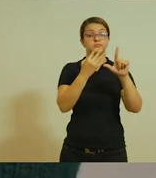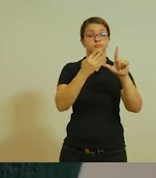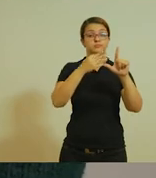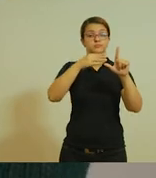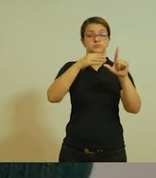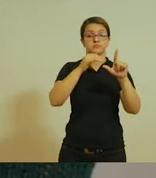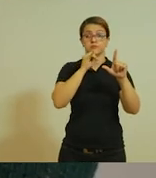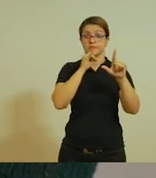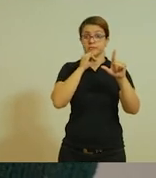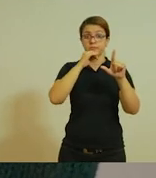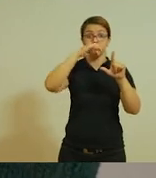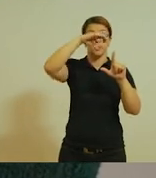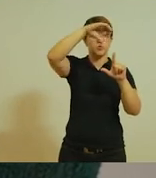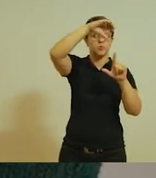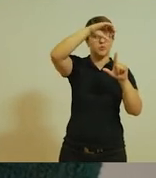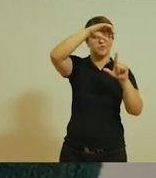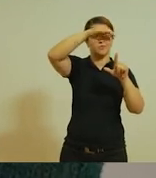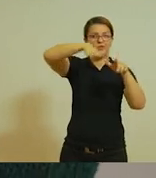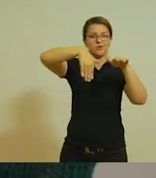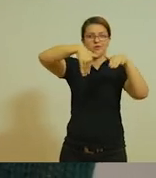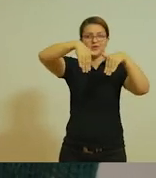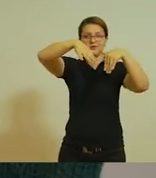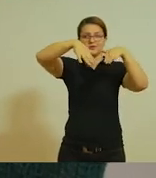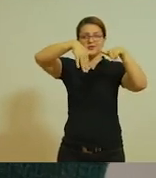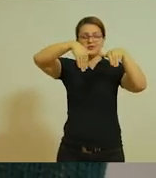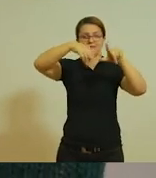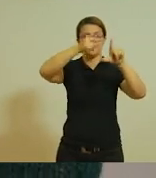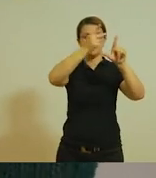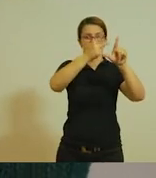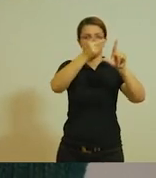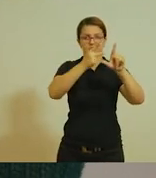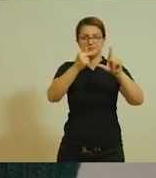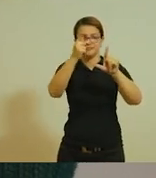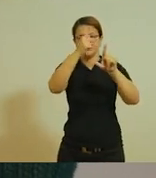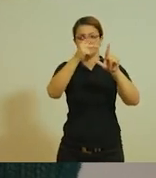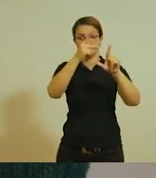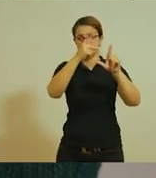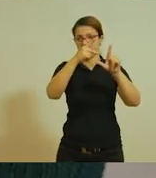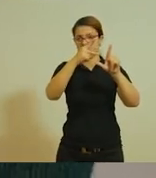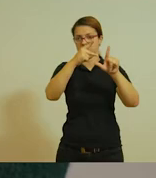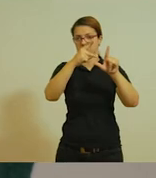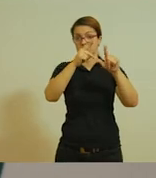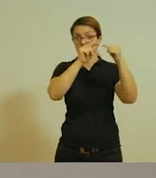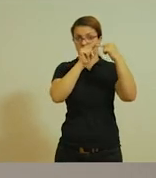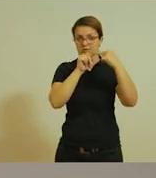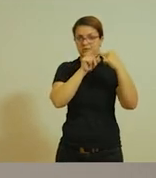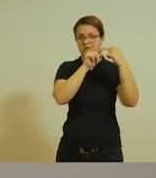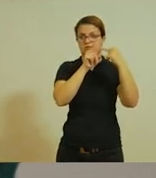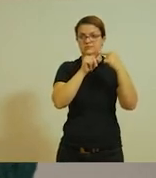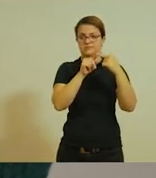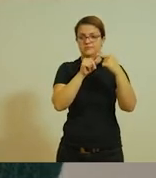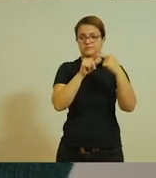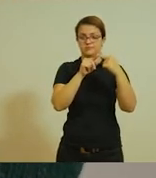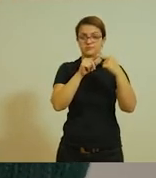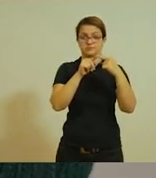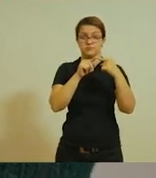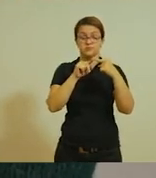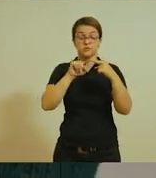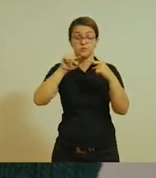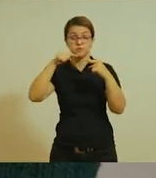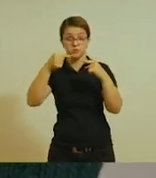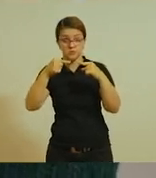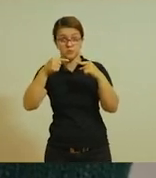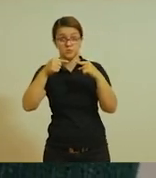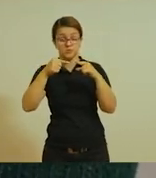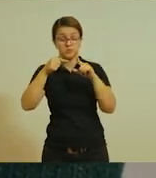fiz o primeiro. Por exemplo, nove bandeirinhas, eu registrei nove bandeirinhas. Em seguida, irá criar